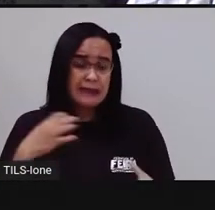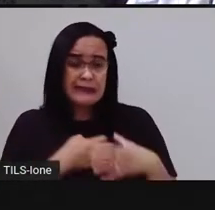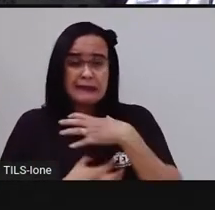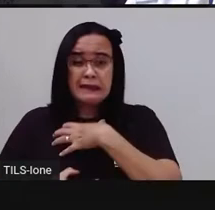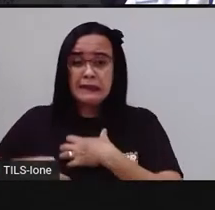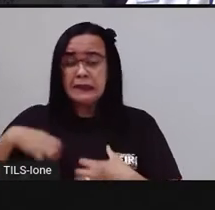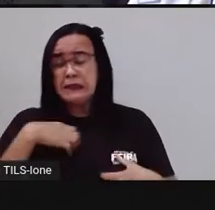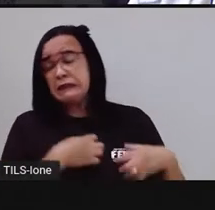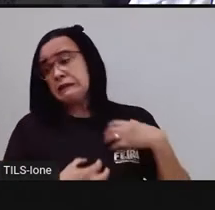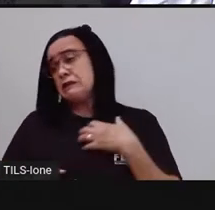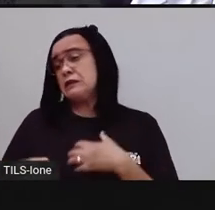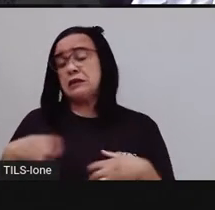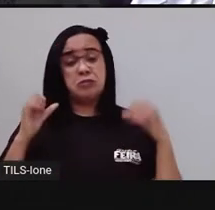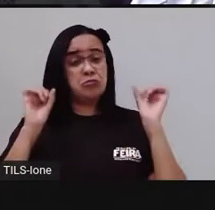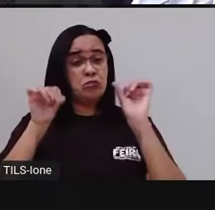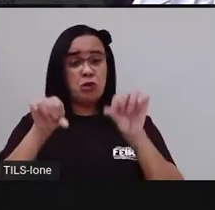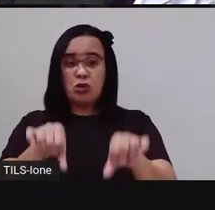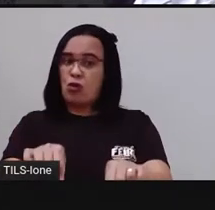aflição.